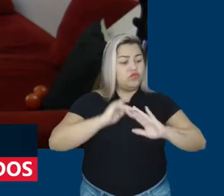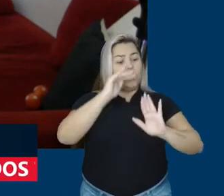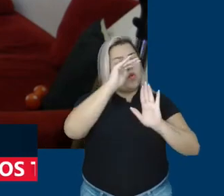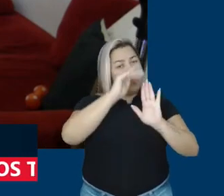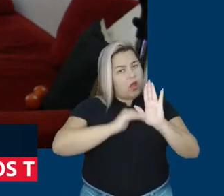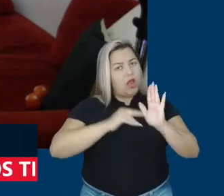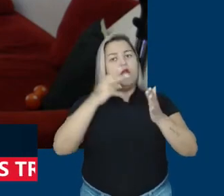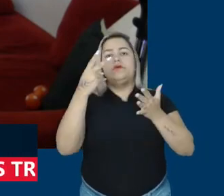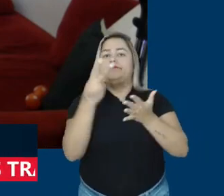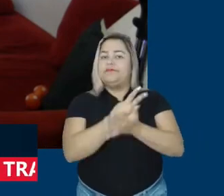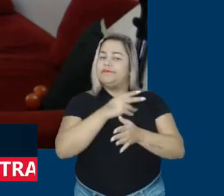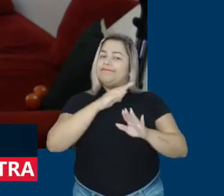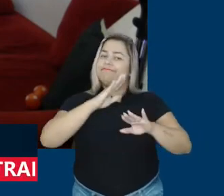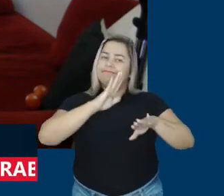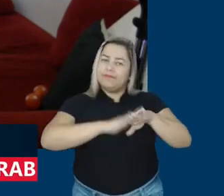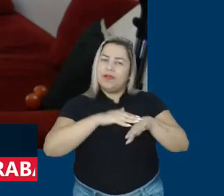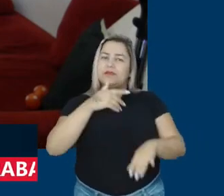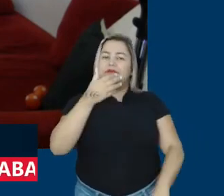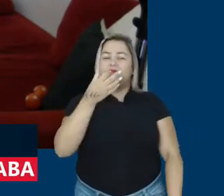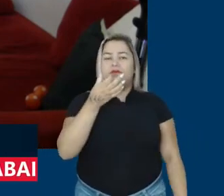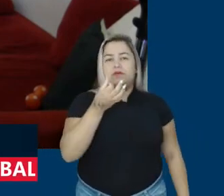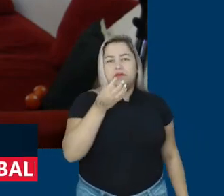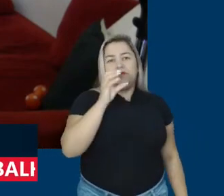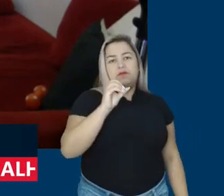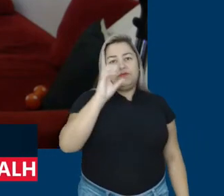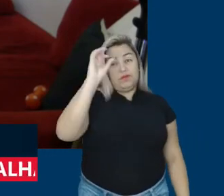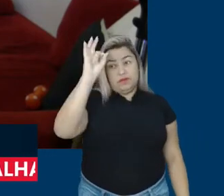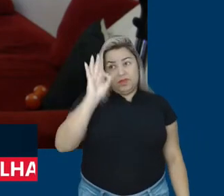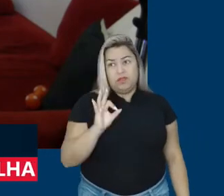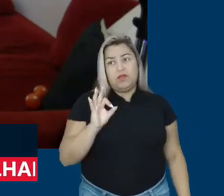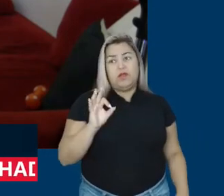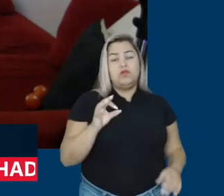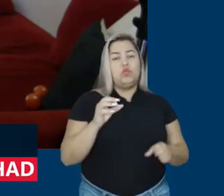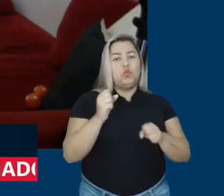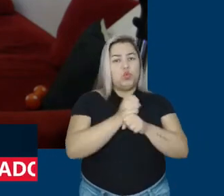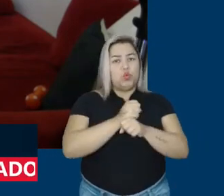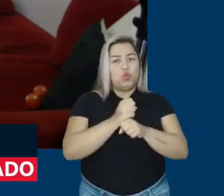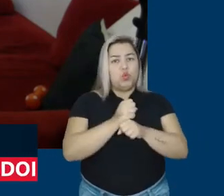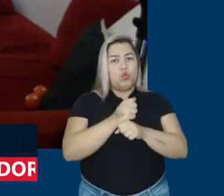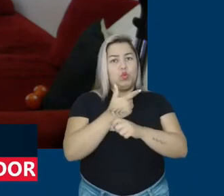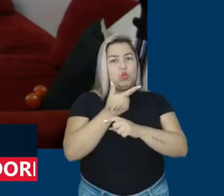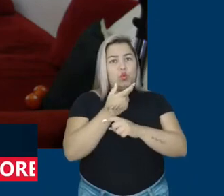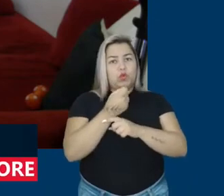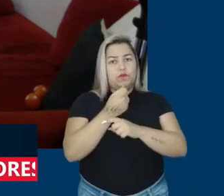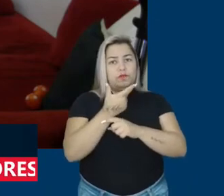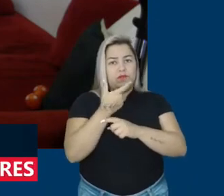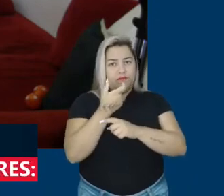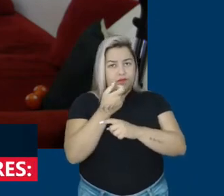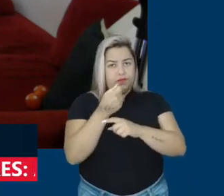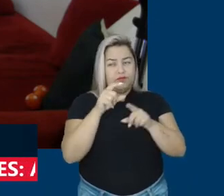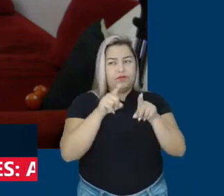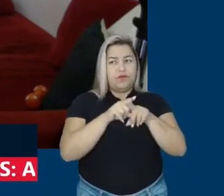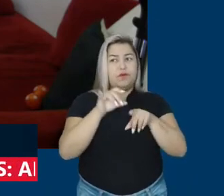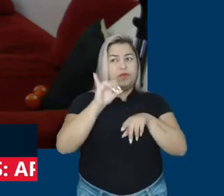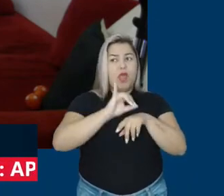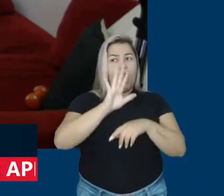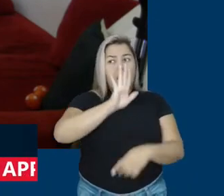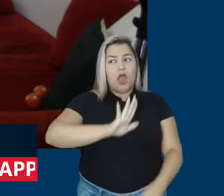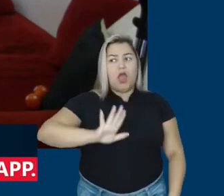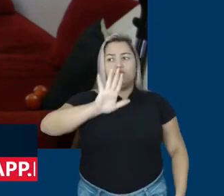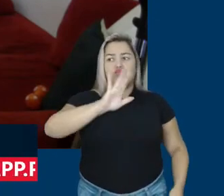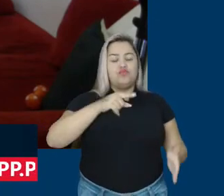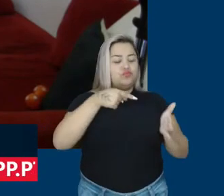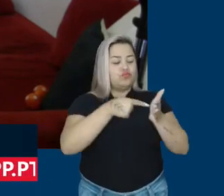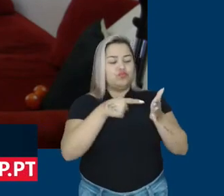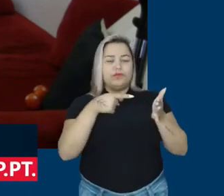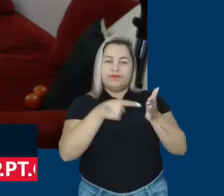aumentou em mais de 60% em relação ao ano de 2020. A Central Nacional de Denúncias